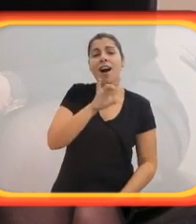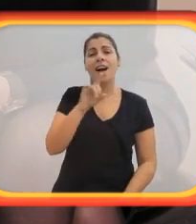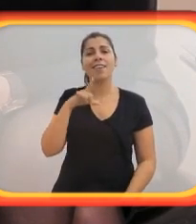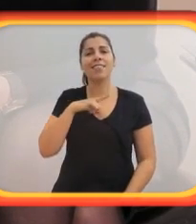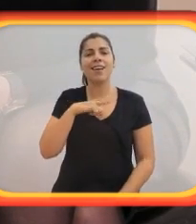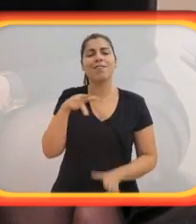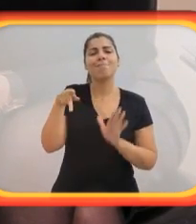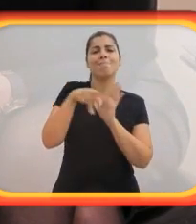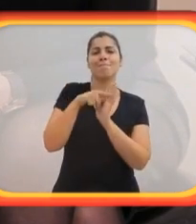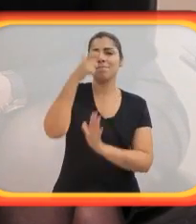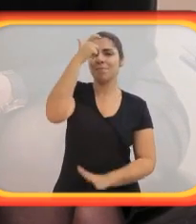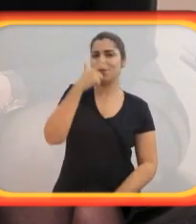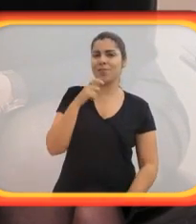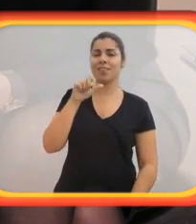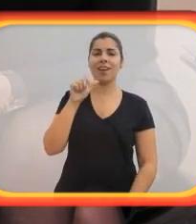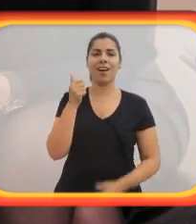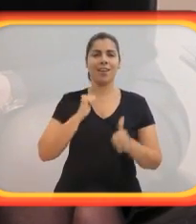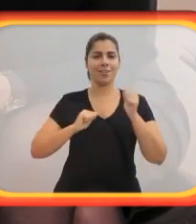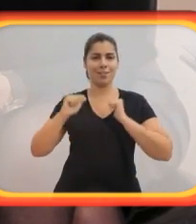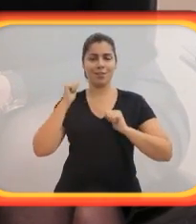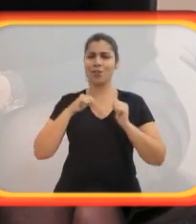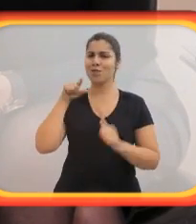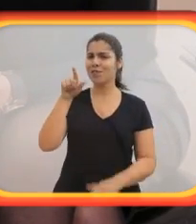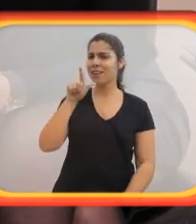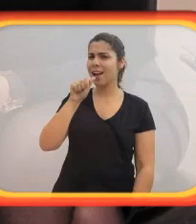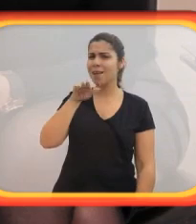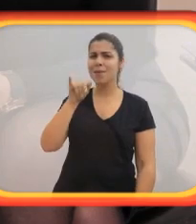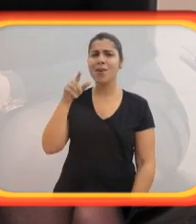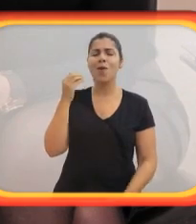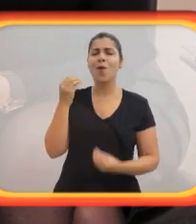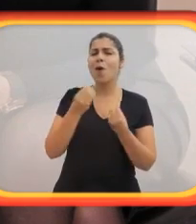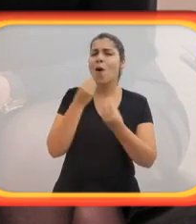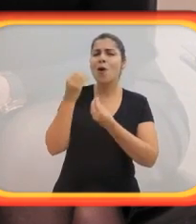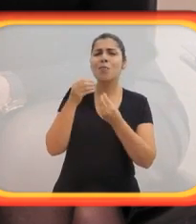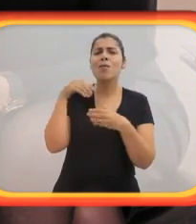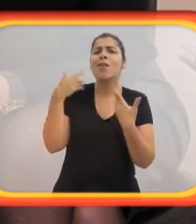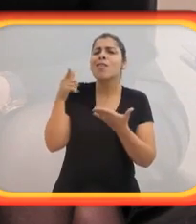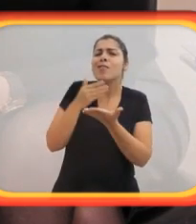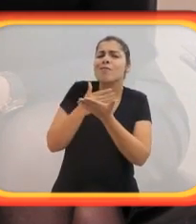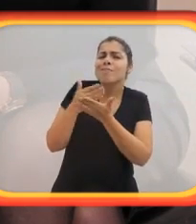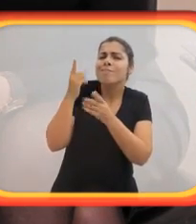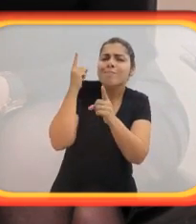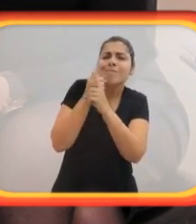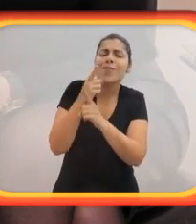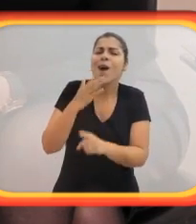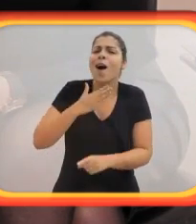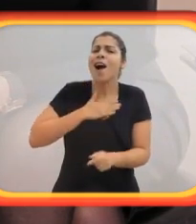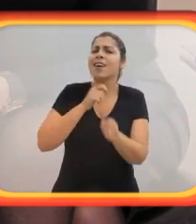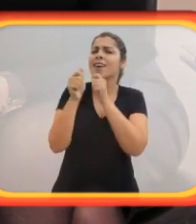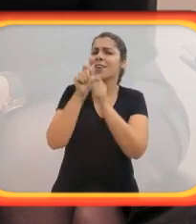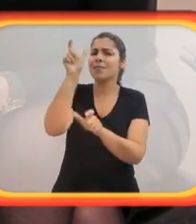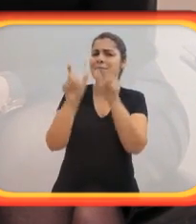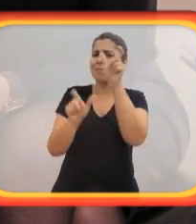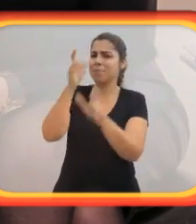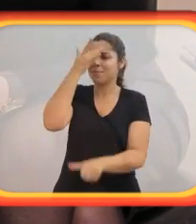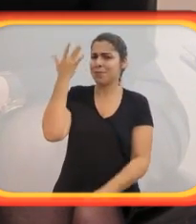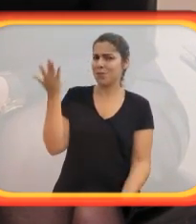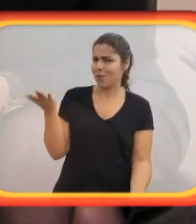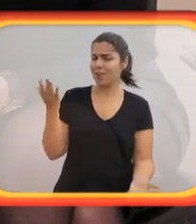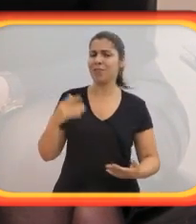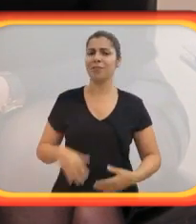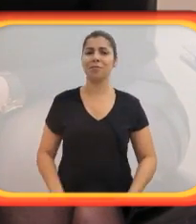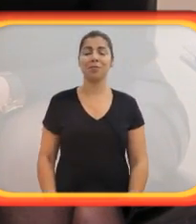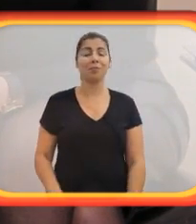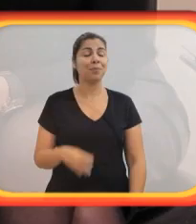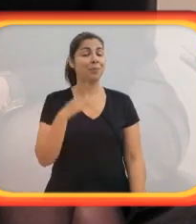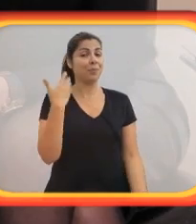brigando com a minha família de eu ser você. E cada um deles tinha um personagem